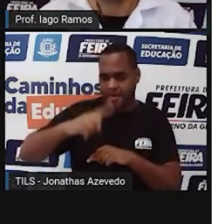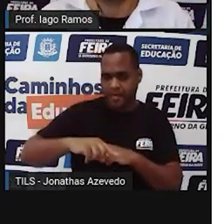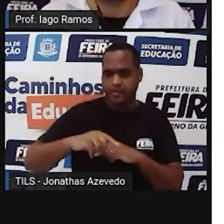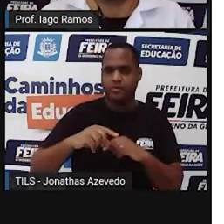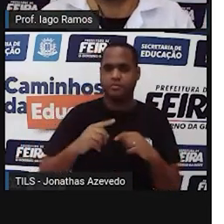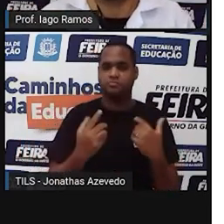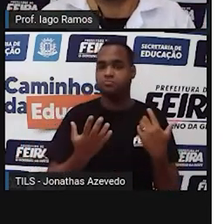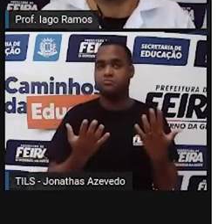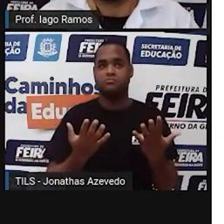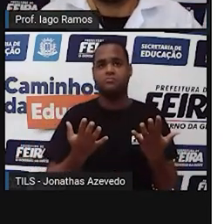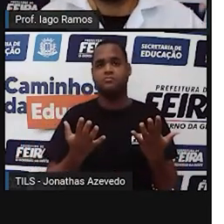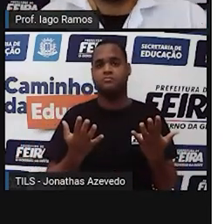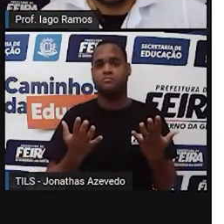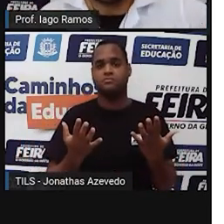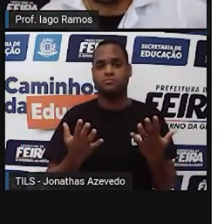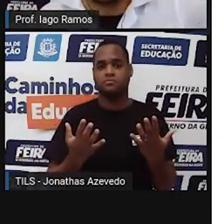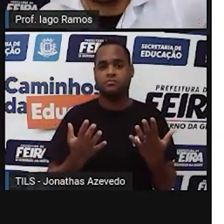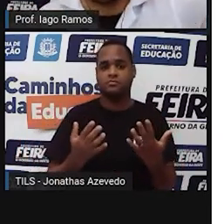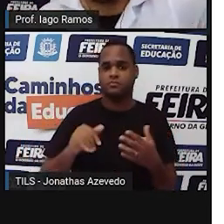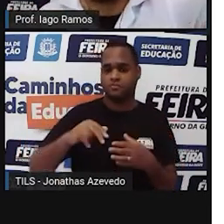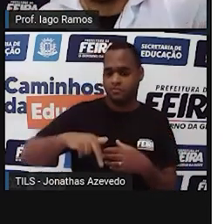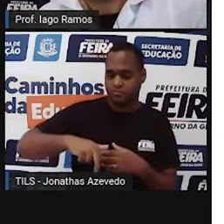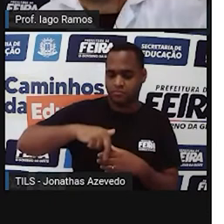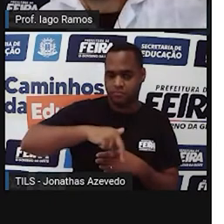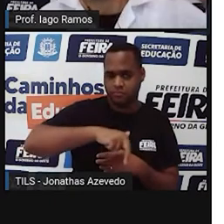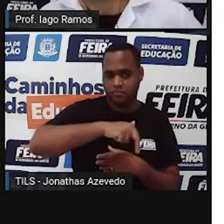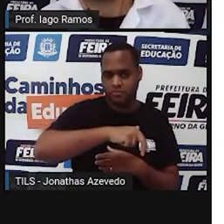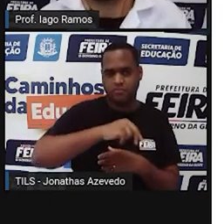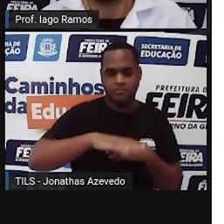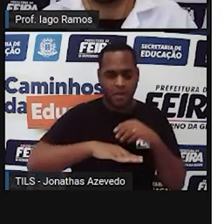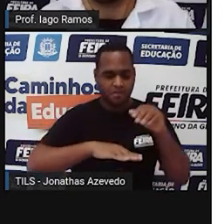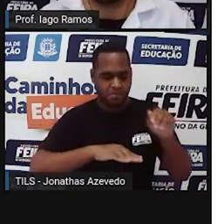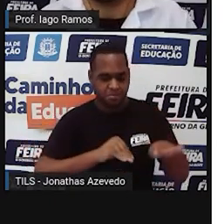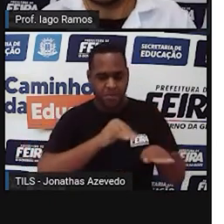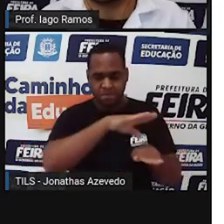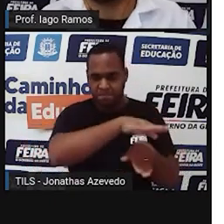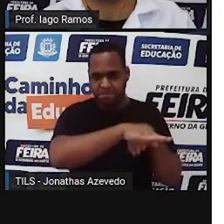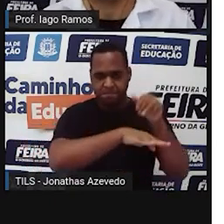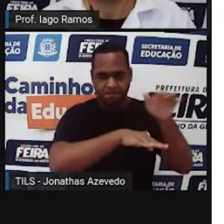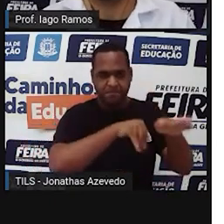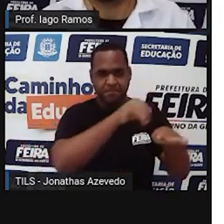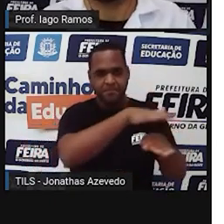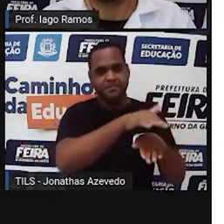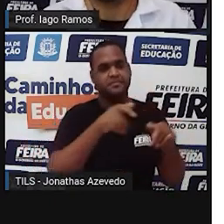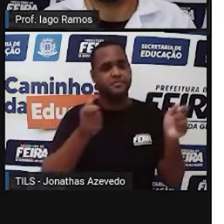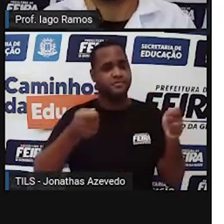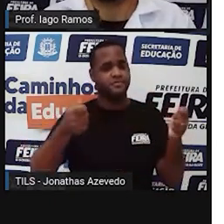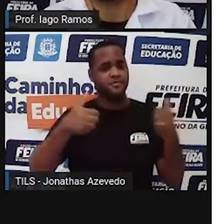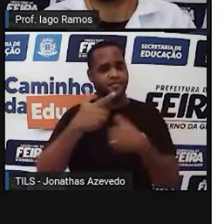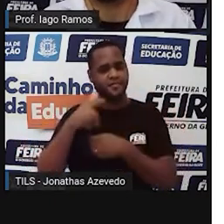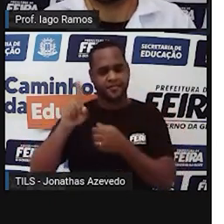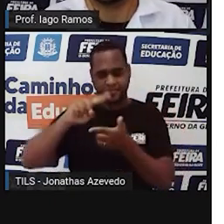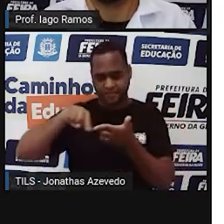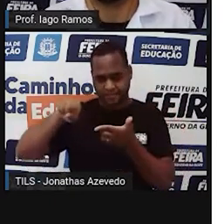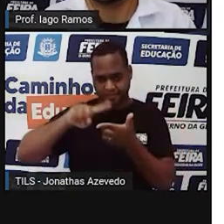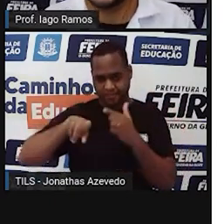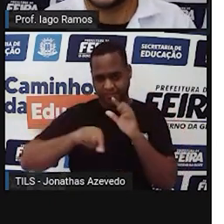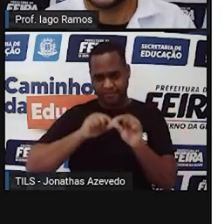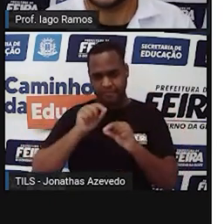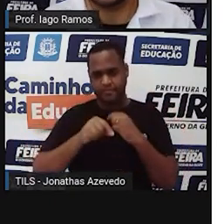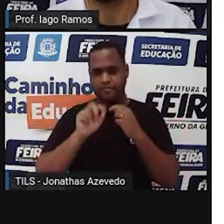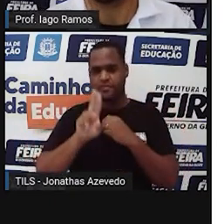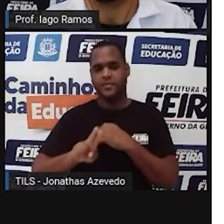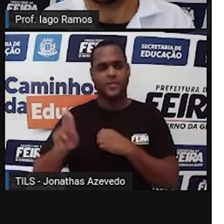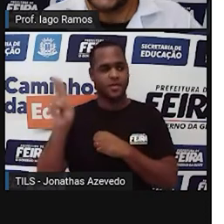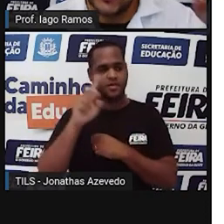né? Os passos também, né? Mas, só que tem um problema quando a gente usa